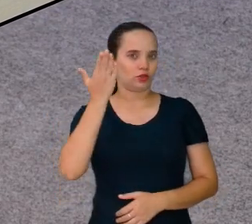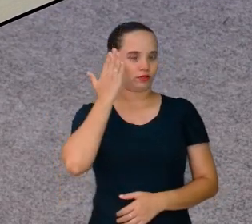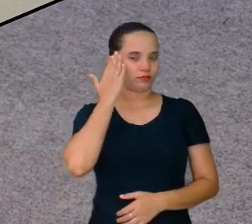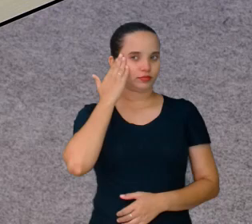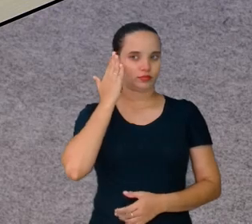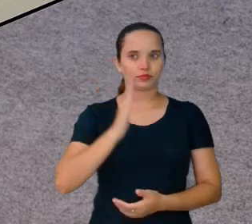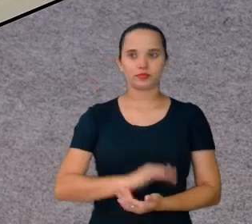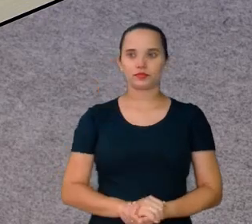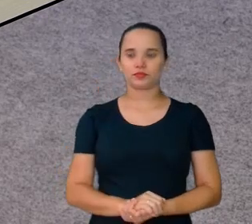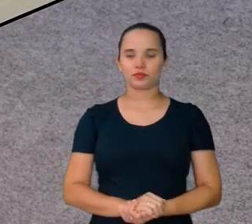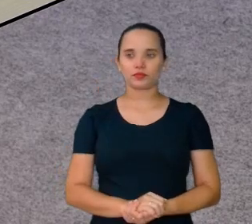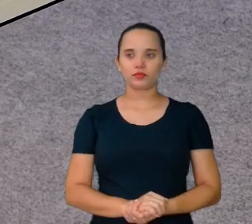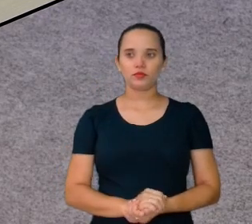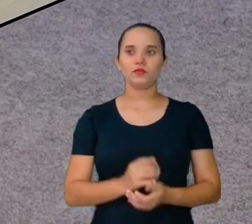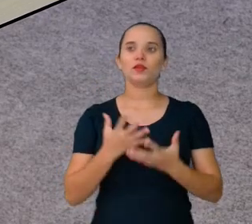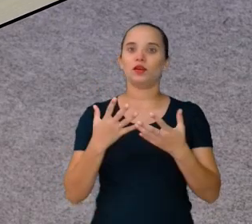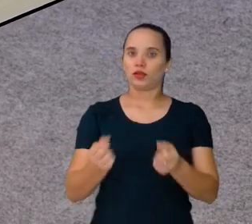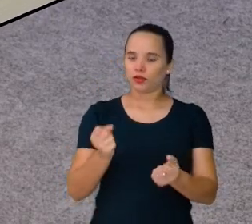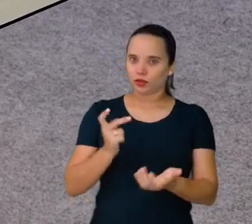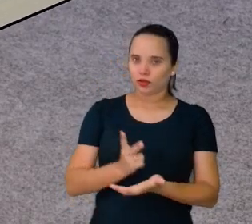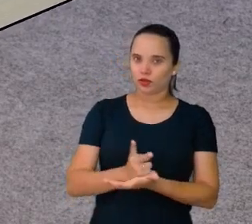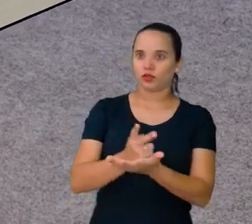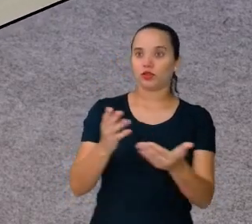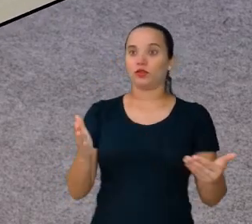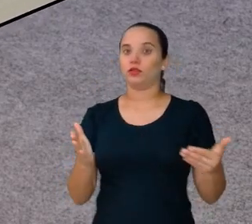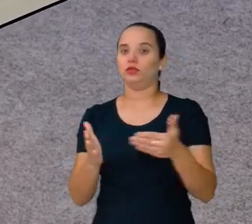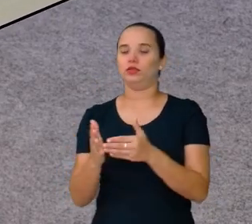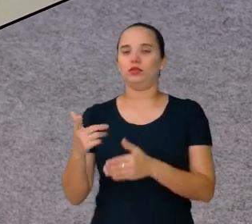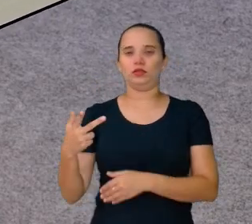que é 9. Vamos continuar até o 25.